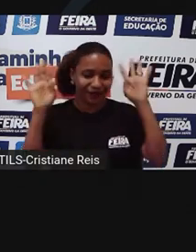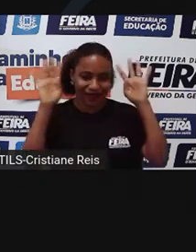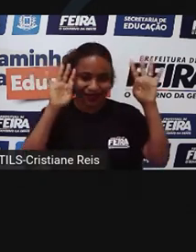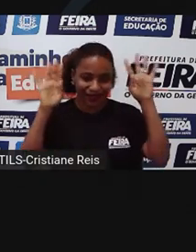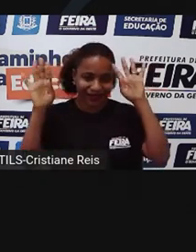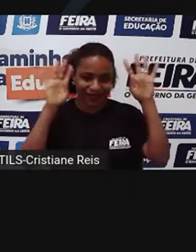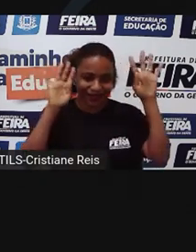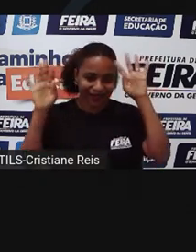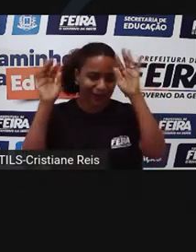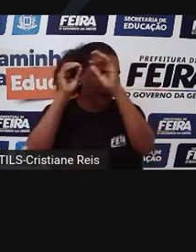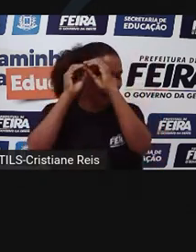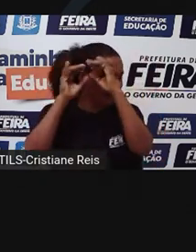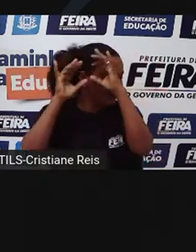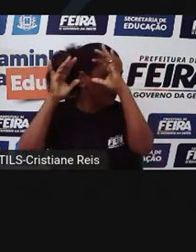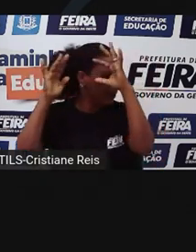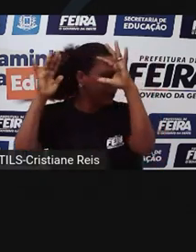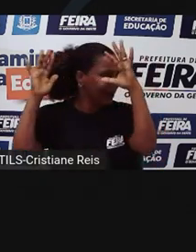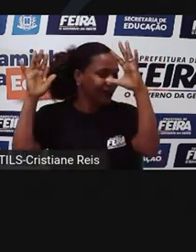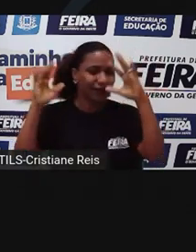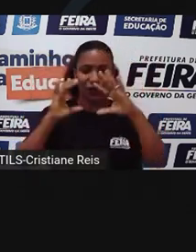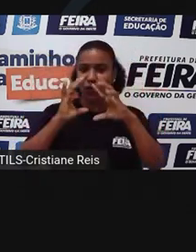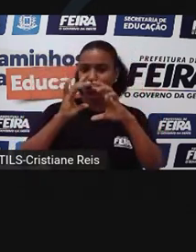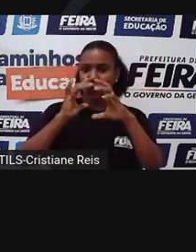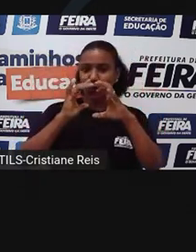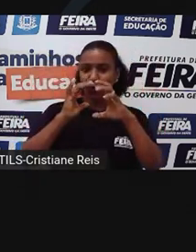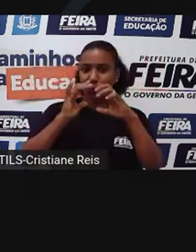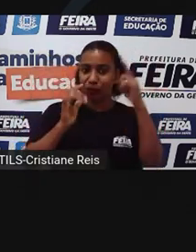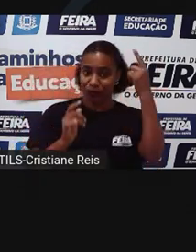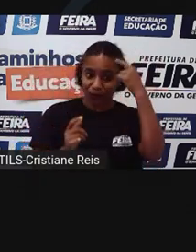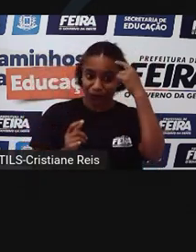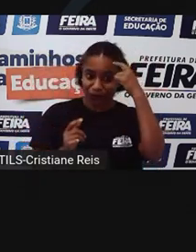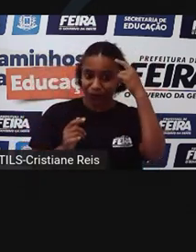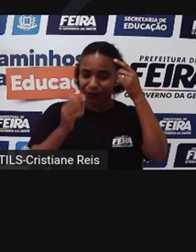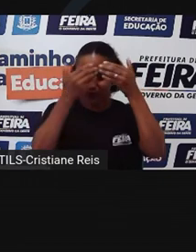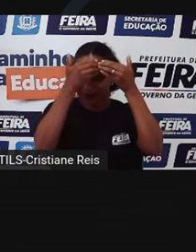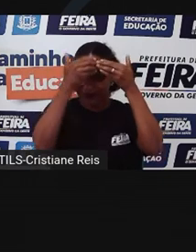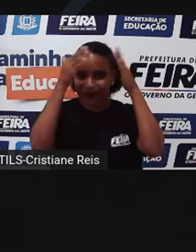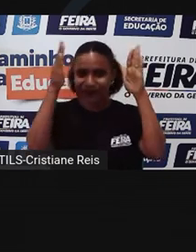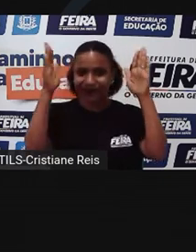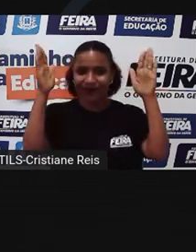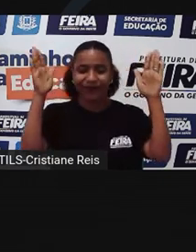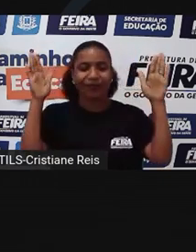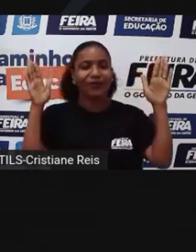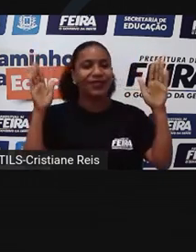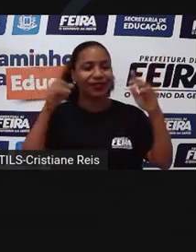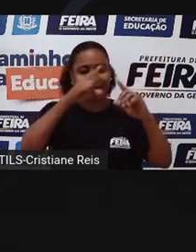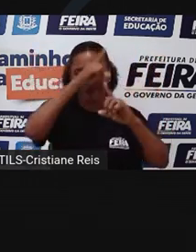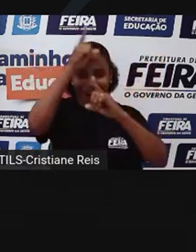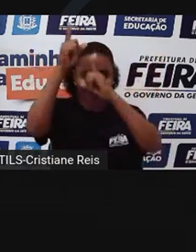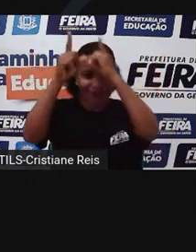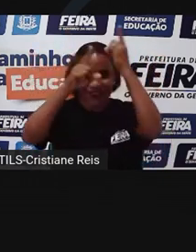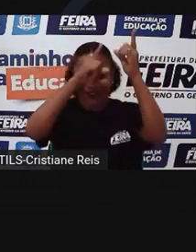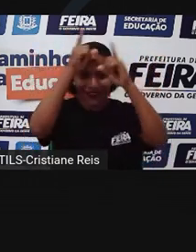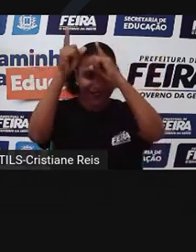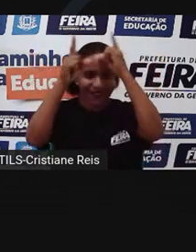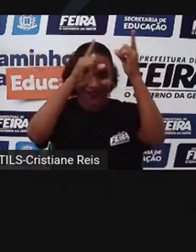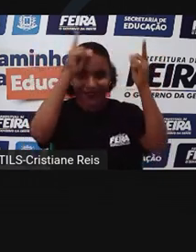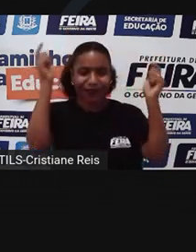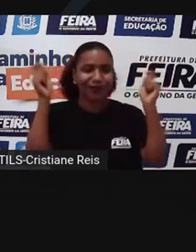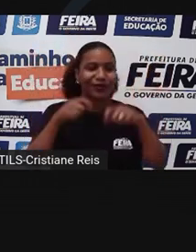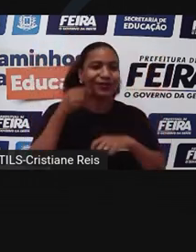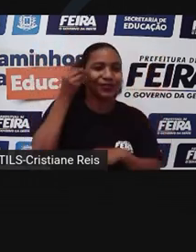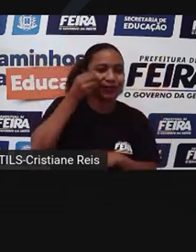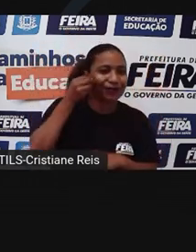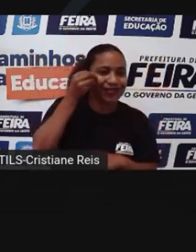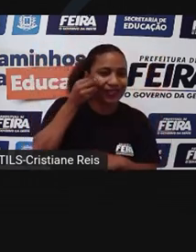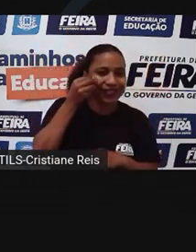direito de nosso cérebro. Ela literalmente abre nossas mentes para as novas possibilidades e novas ideias, nos ajudando a experimentar